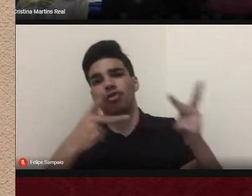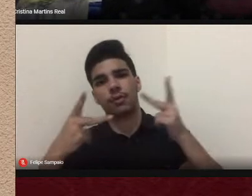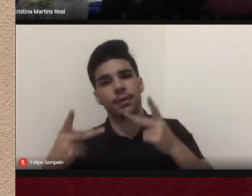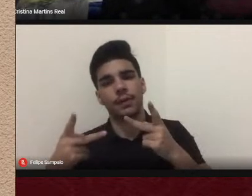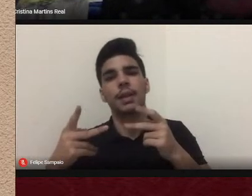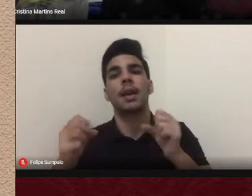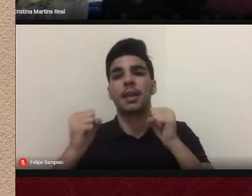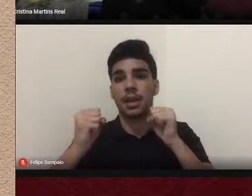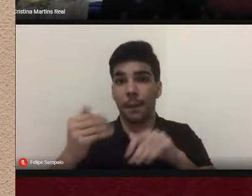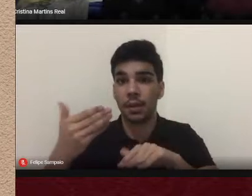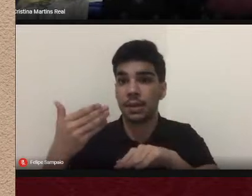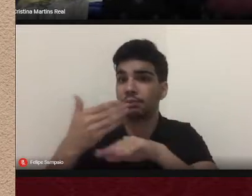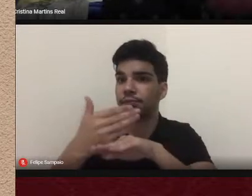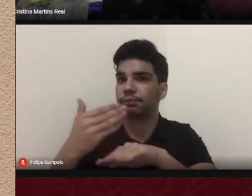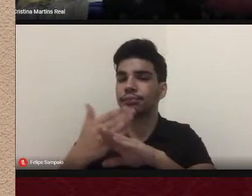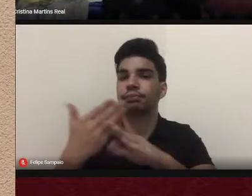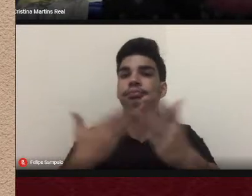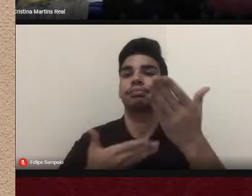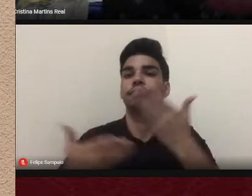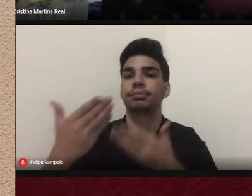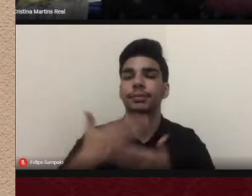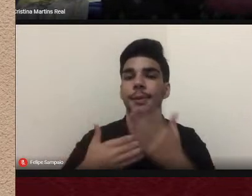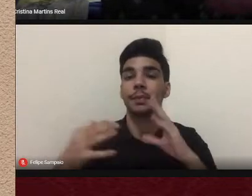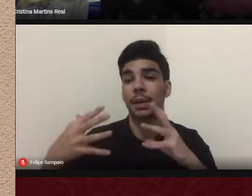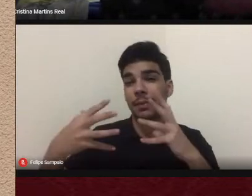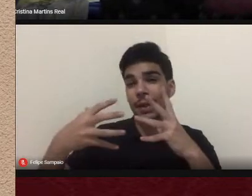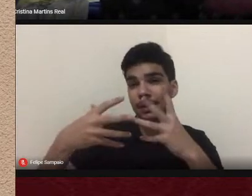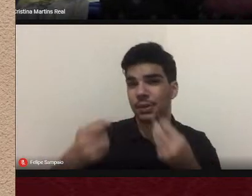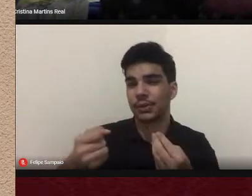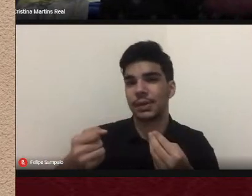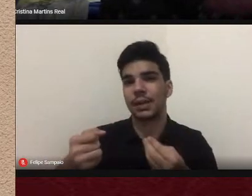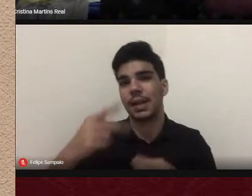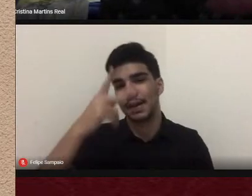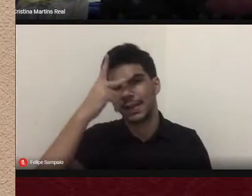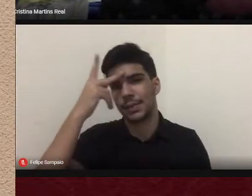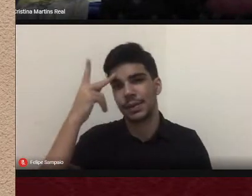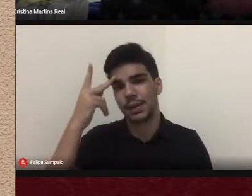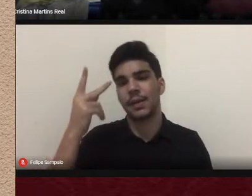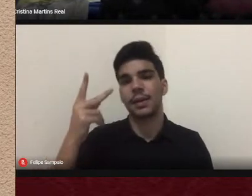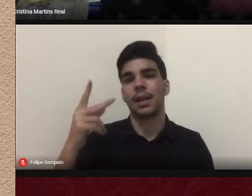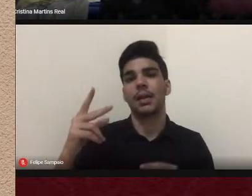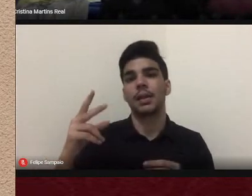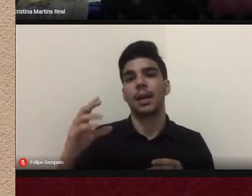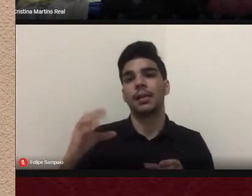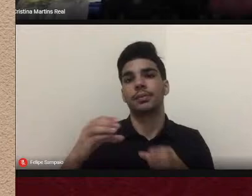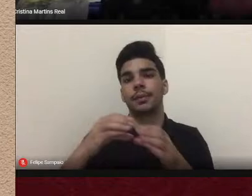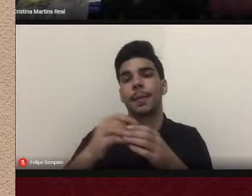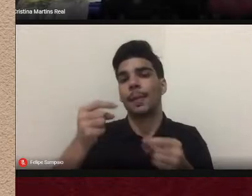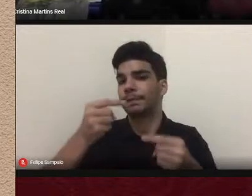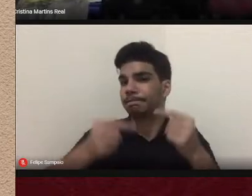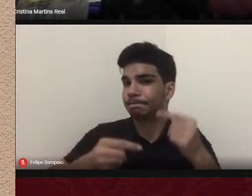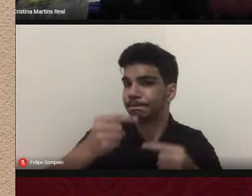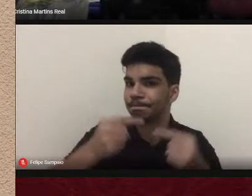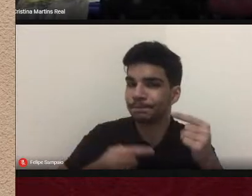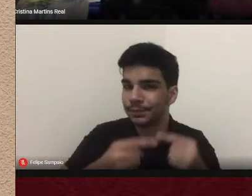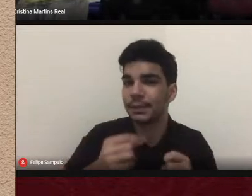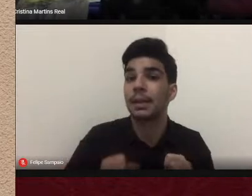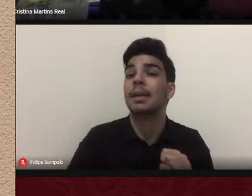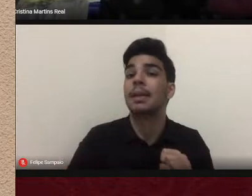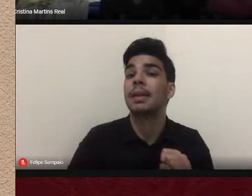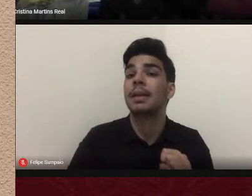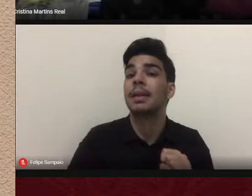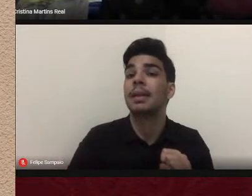os pesquisadores do nosso programa, e, enfim, possam discutir, e a gente possa, a partir de agora, construir junto